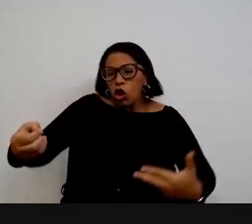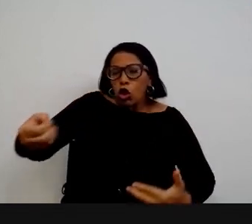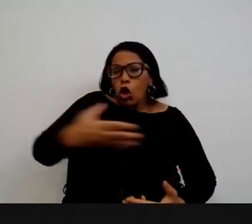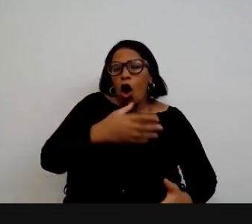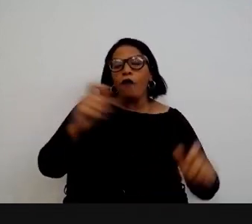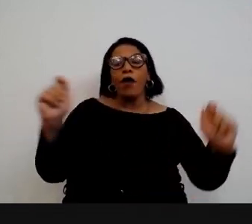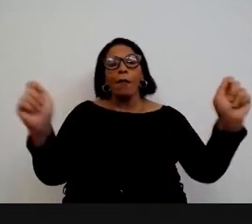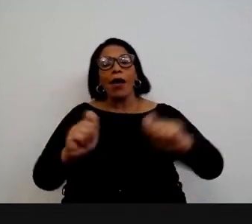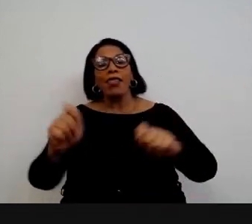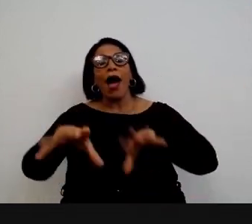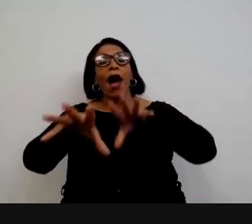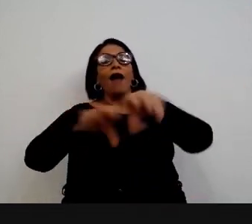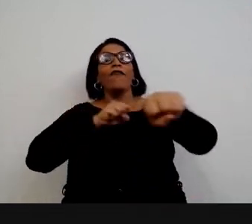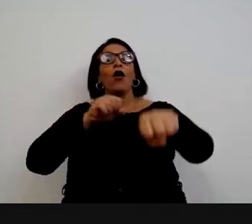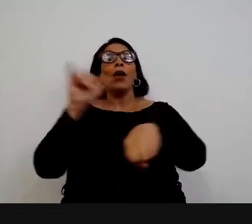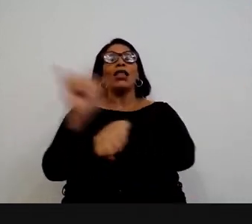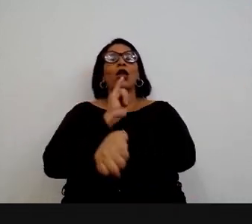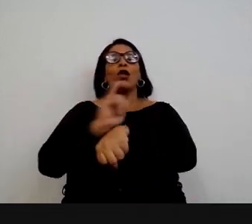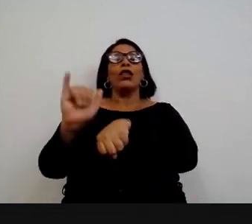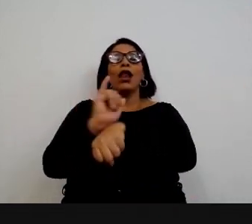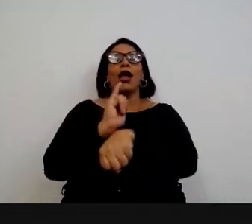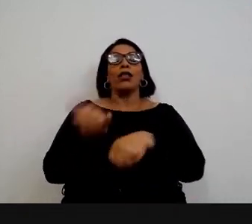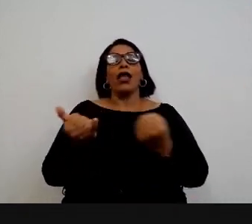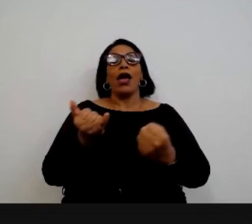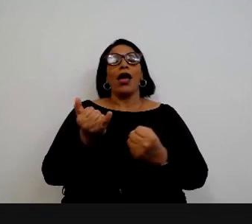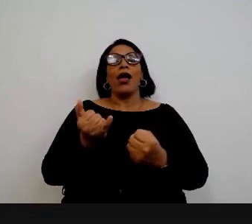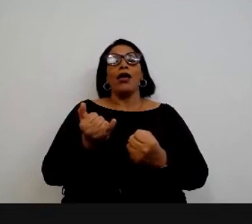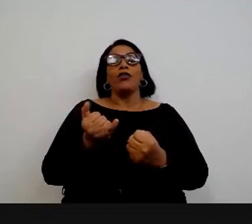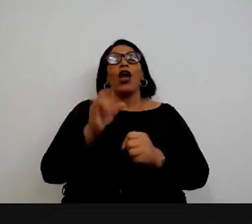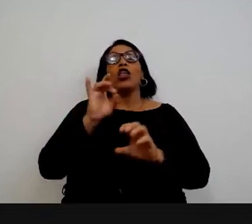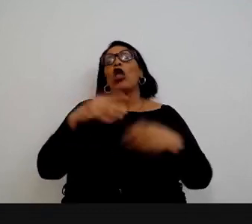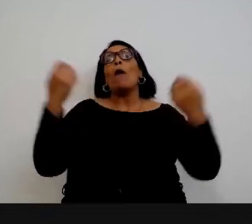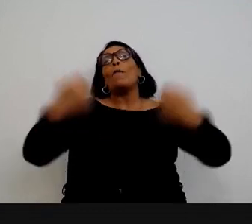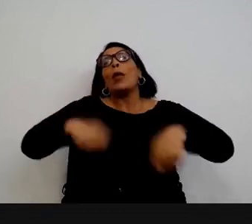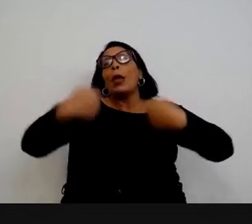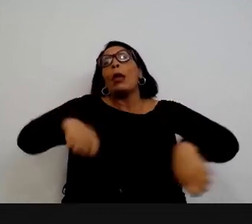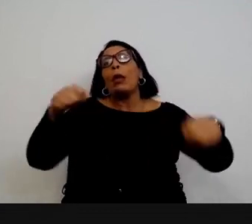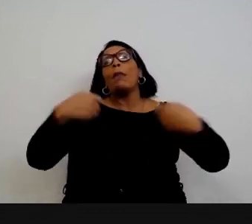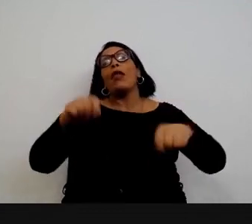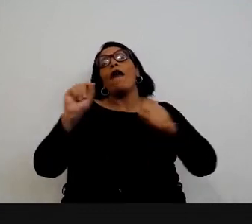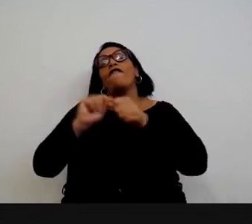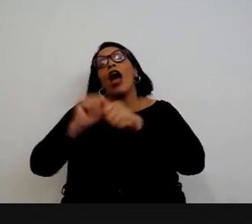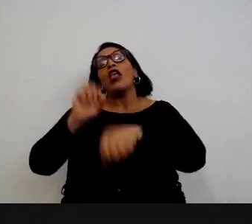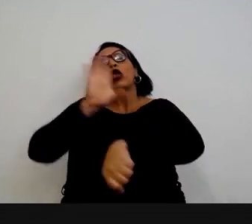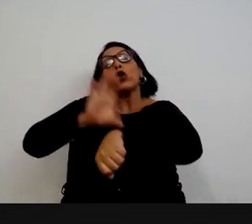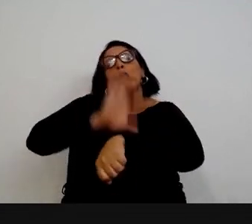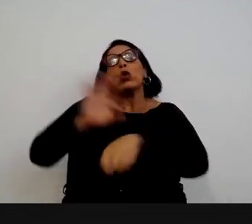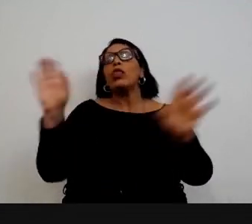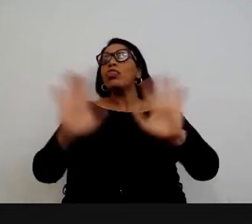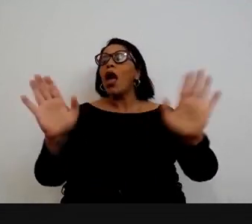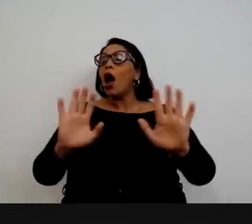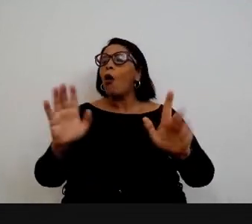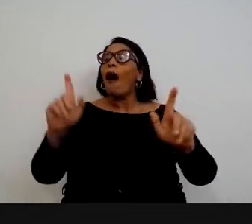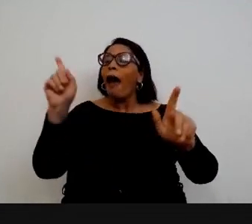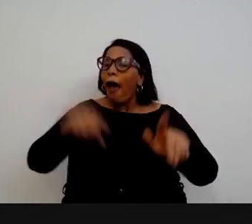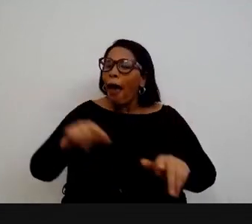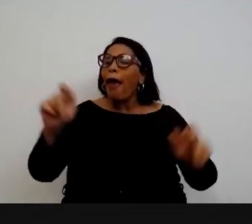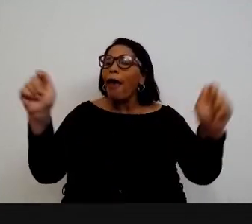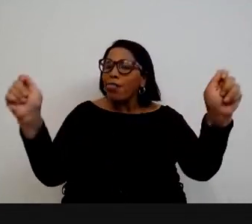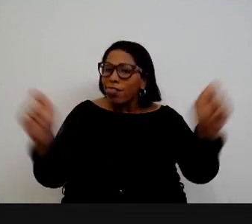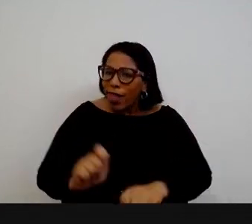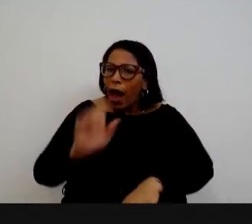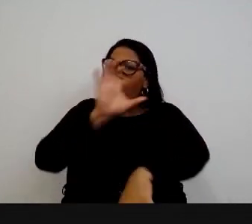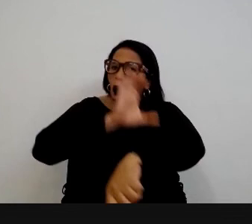você passe a fazer capacitação de uma forma mais estratégica e menos por meio apenas de necessidades de capacitação então acho que essa